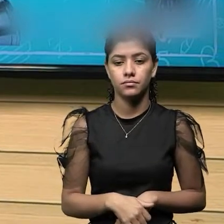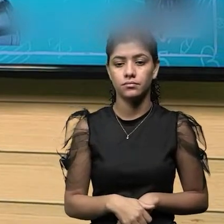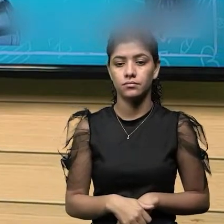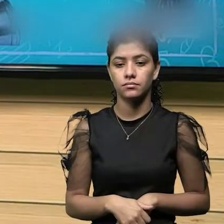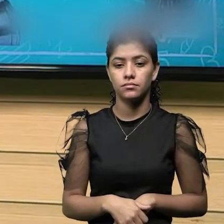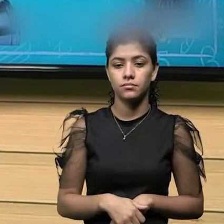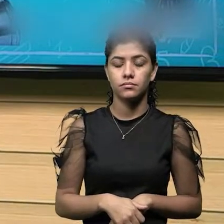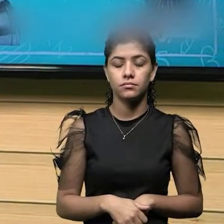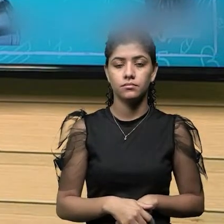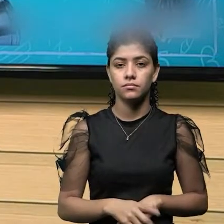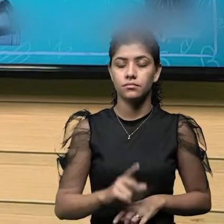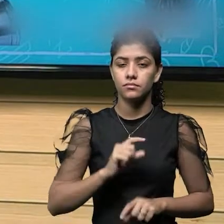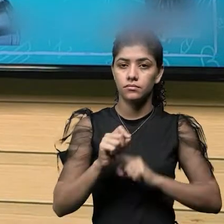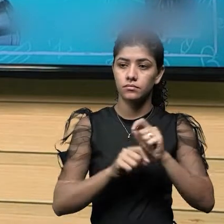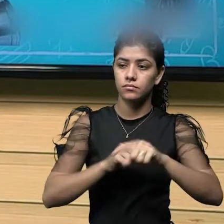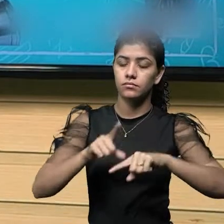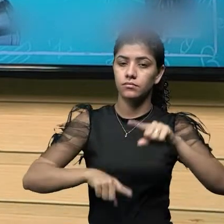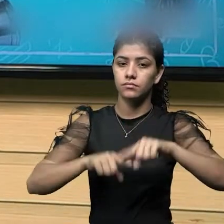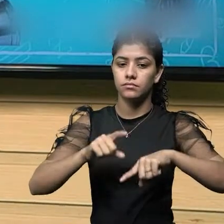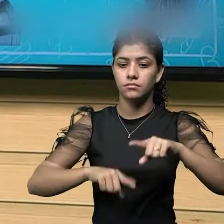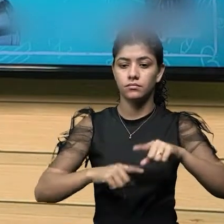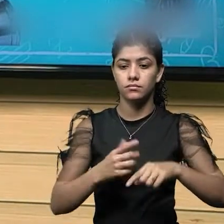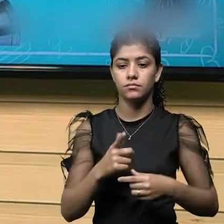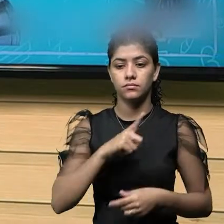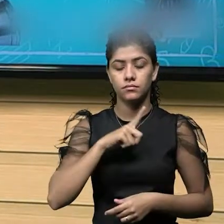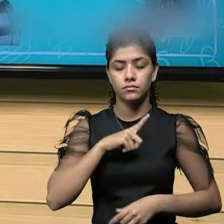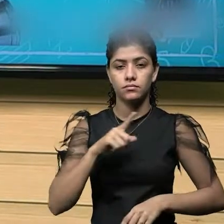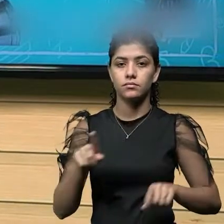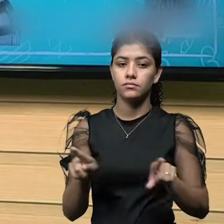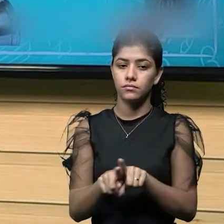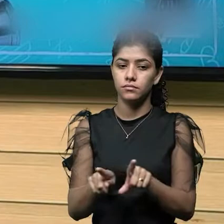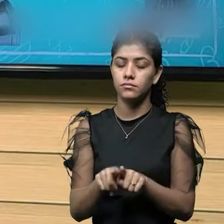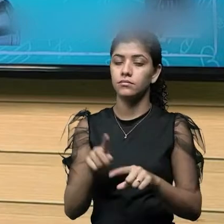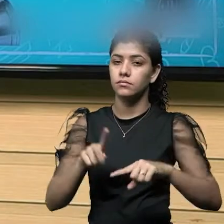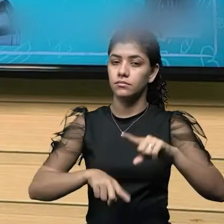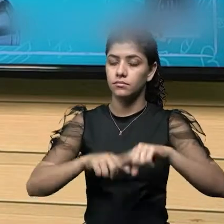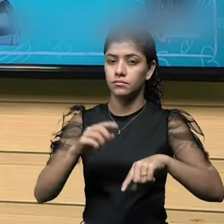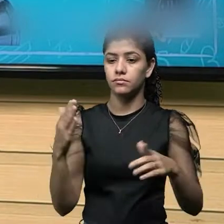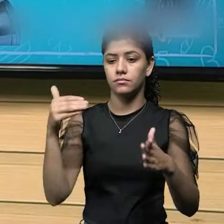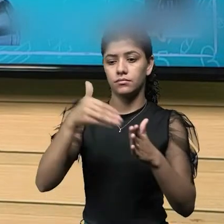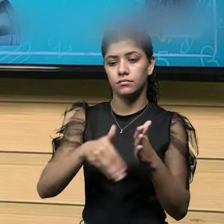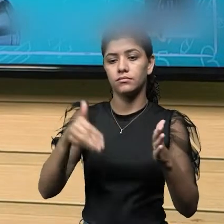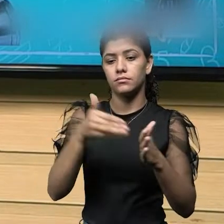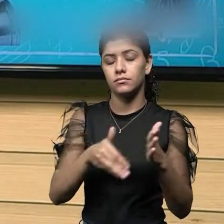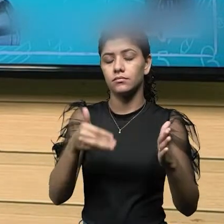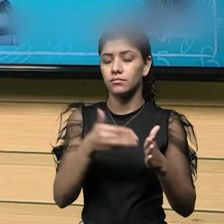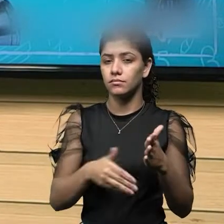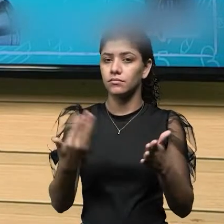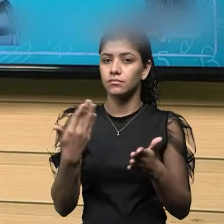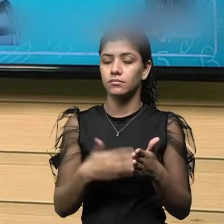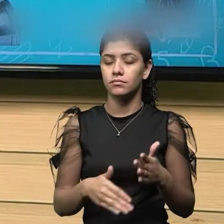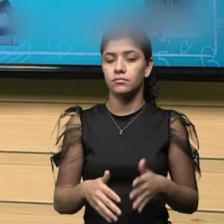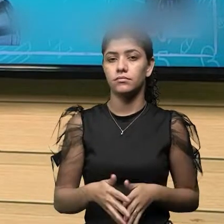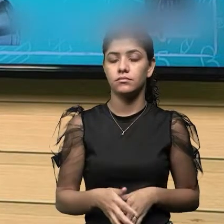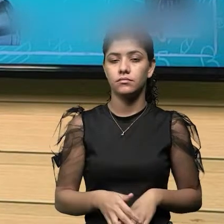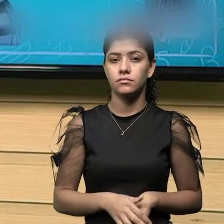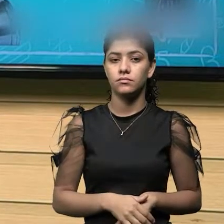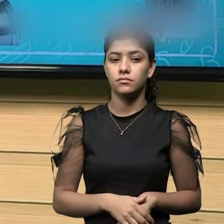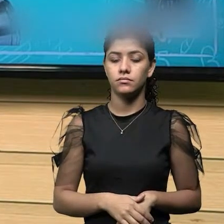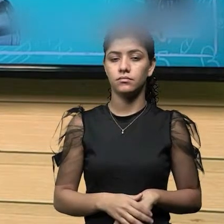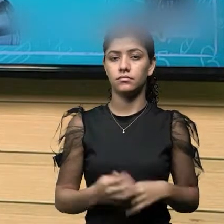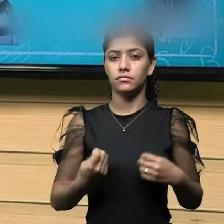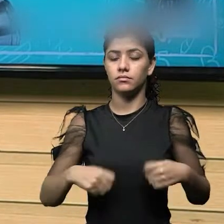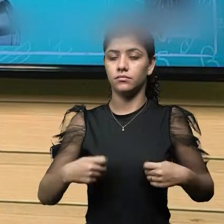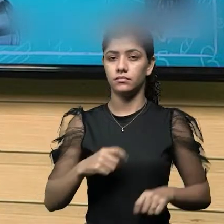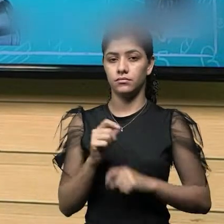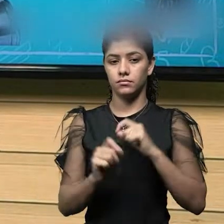peça, de algum objeto, se há realmente, se essa rugosidade interfere no seu funcionamento, nós